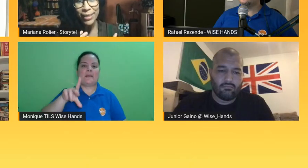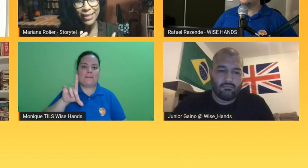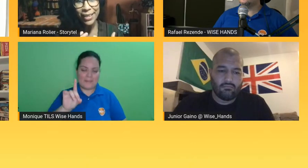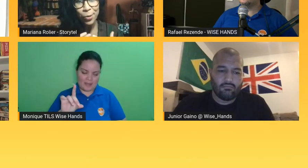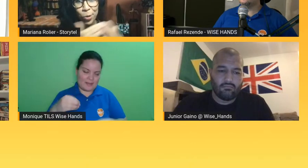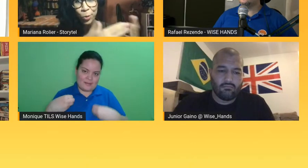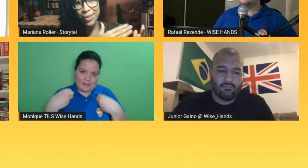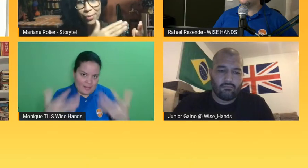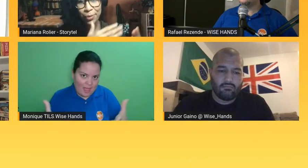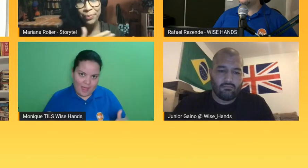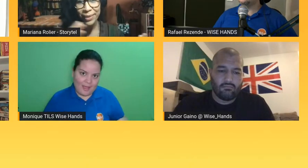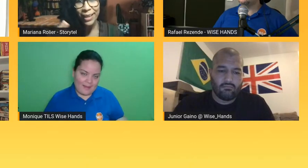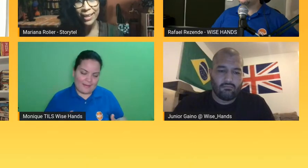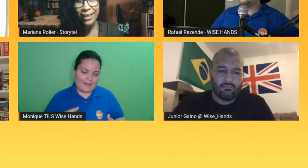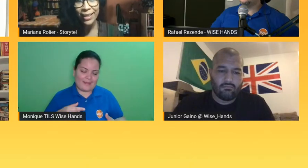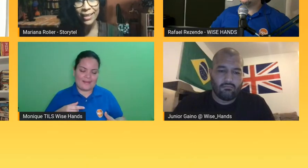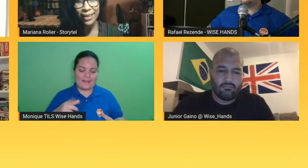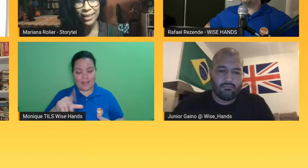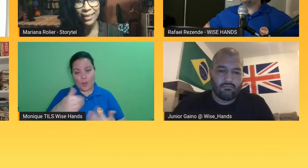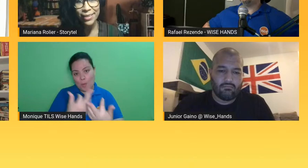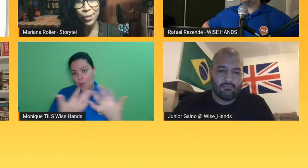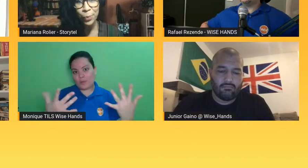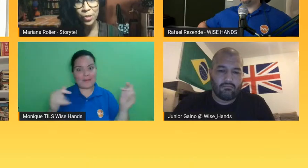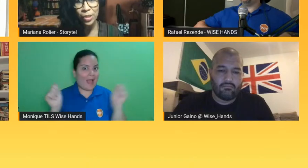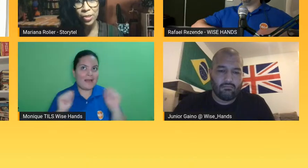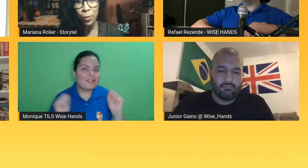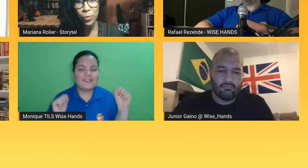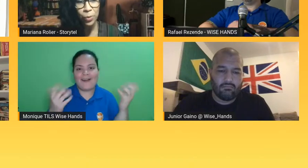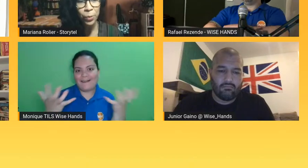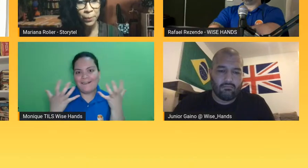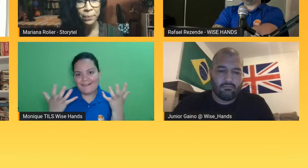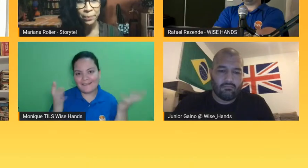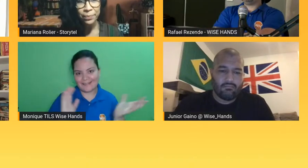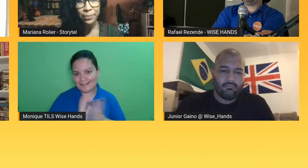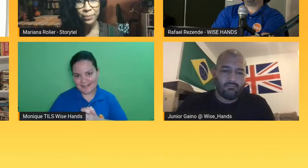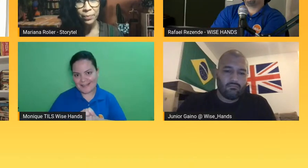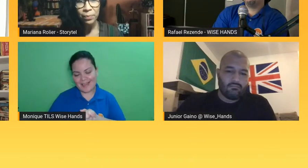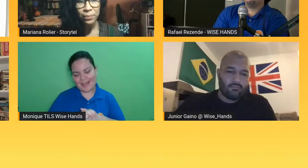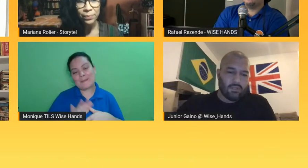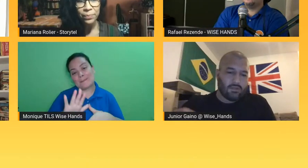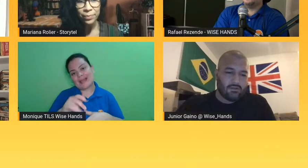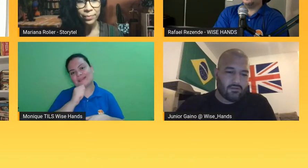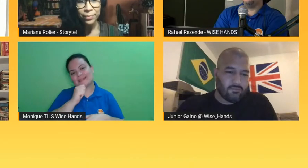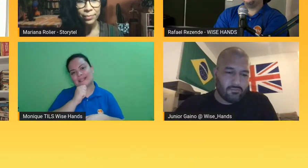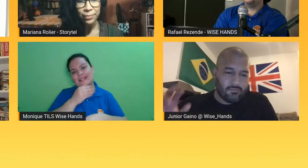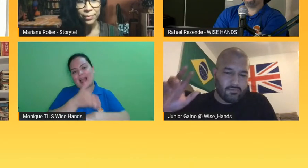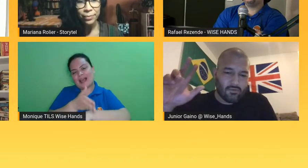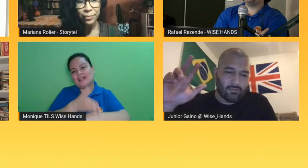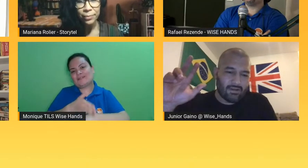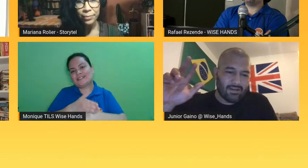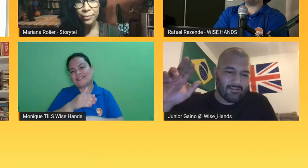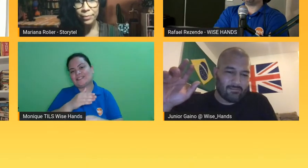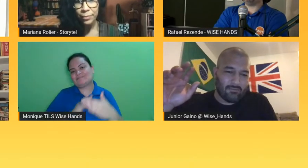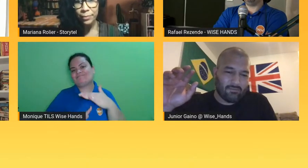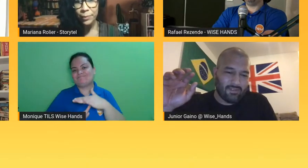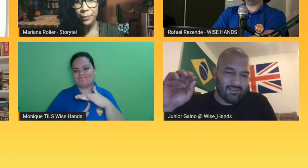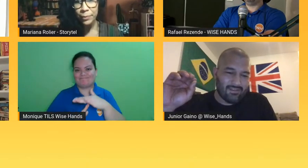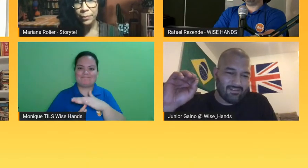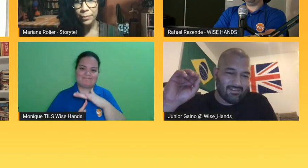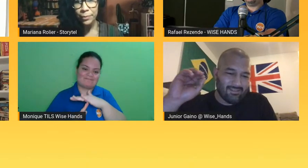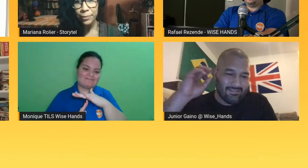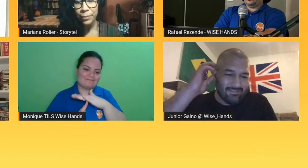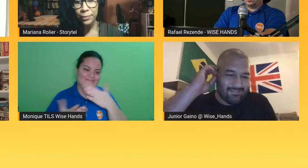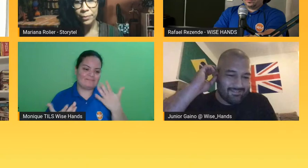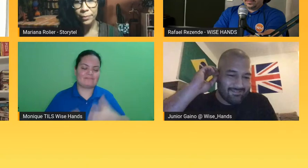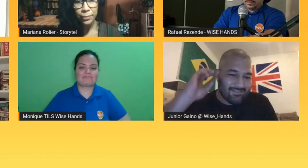ainda é um acesso exclusivo esse tipo de consumo legal acho que essa discussão tem a